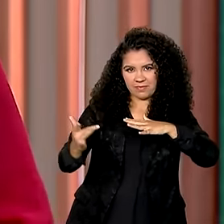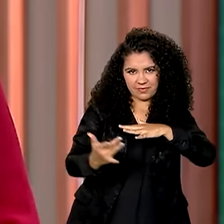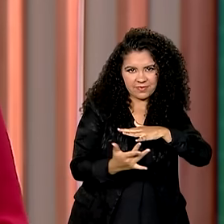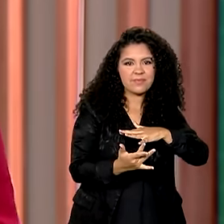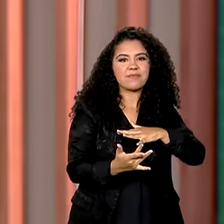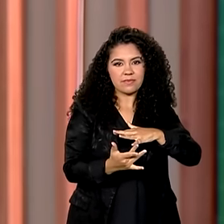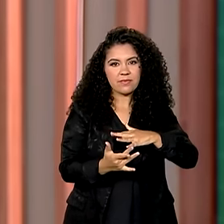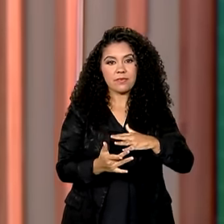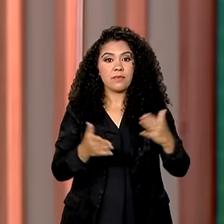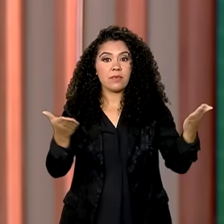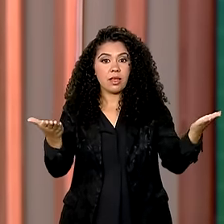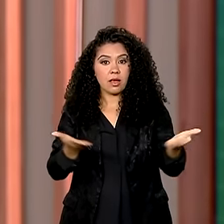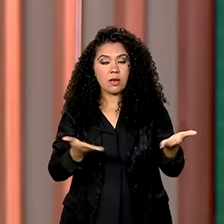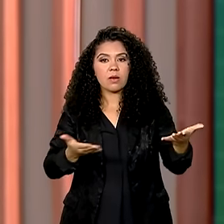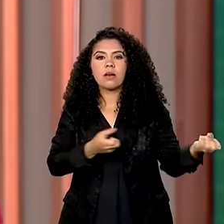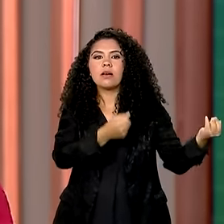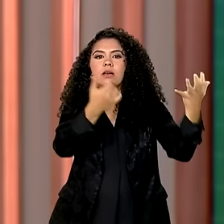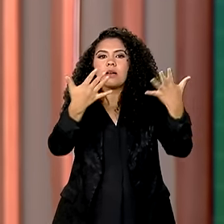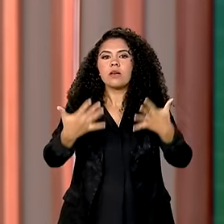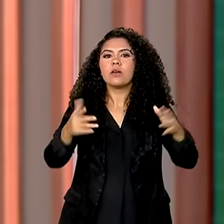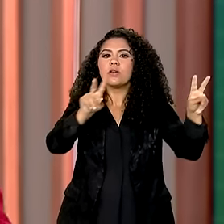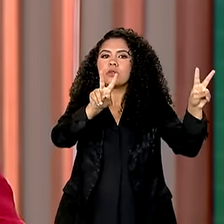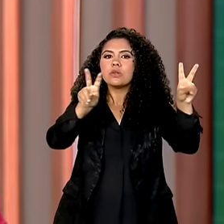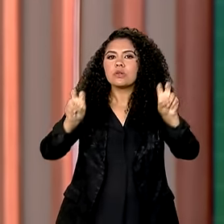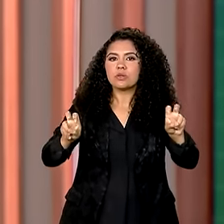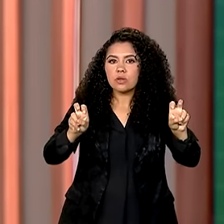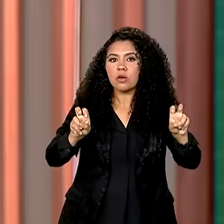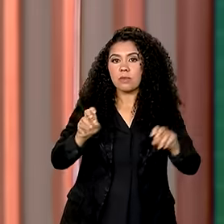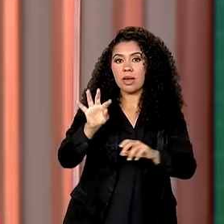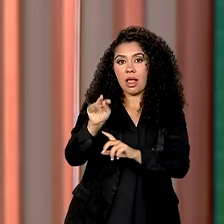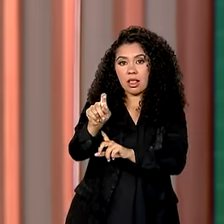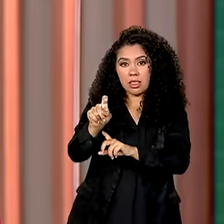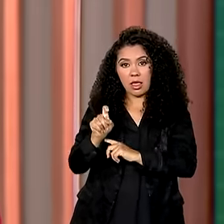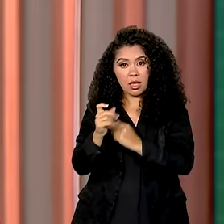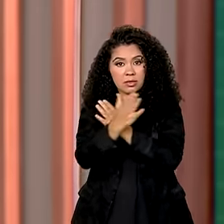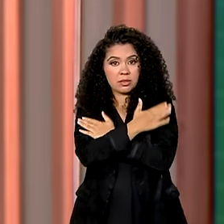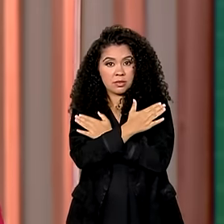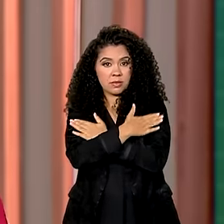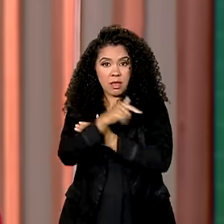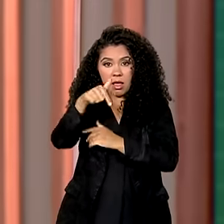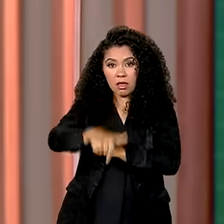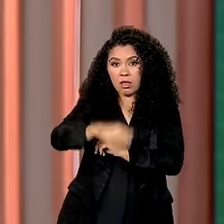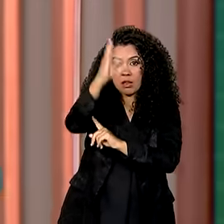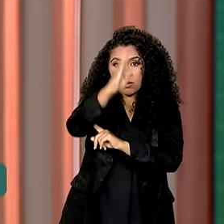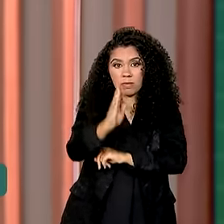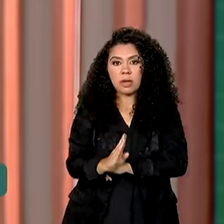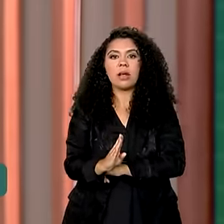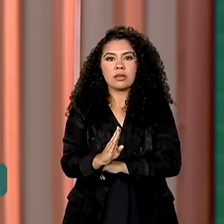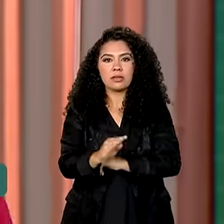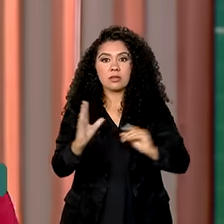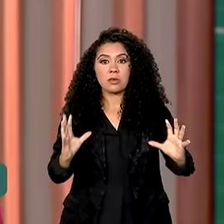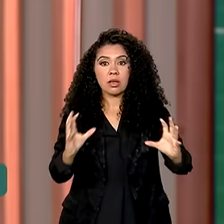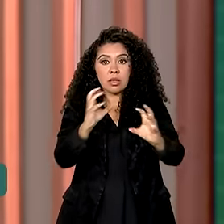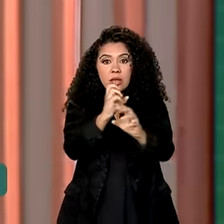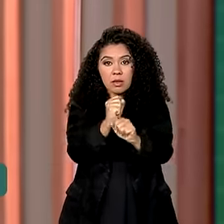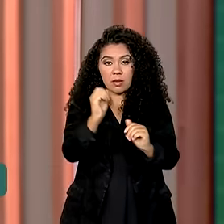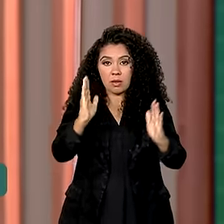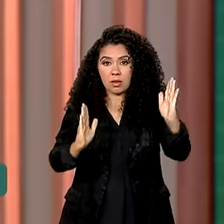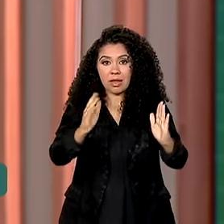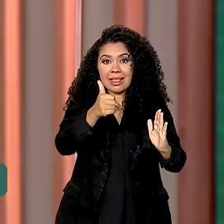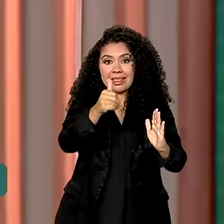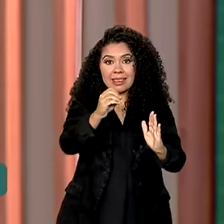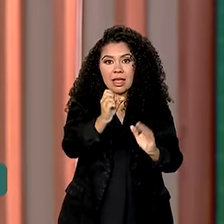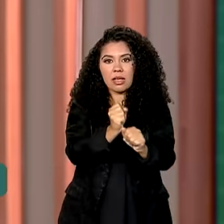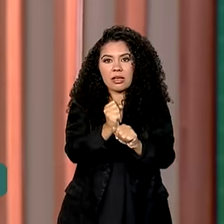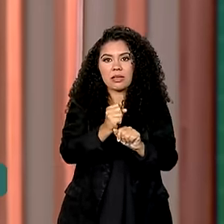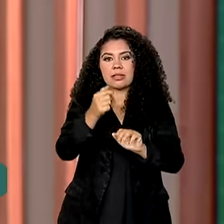E a gente abre esta edição falando sobre o nível de desemprego no Brasil, que atingiu o menor patamar em 10 anos. Chegando